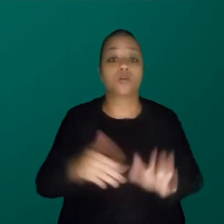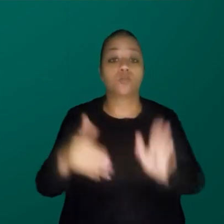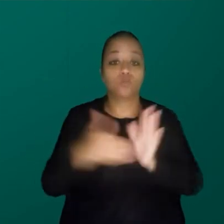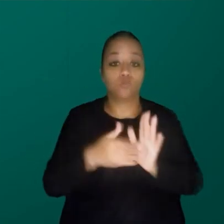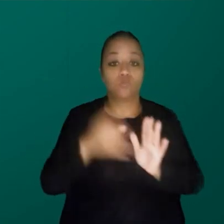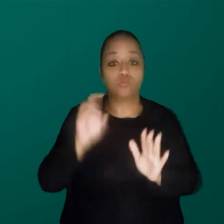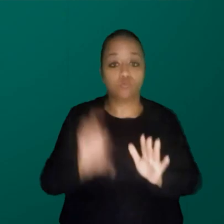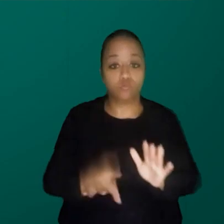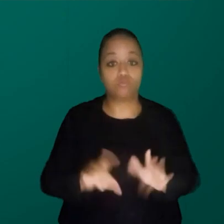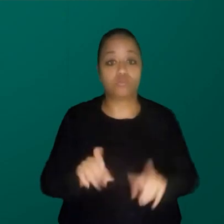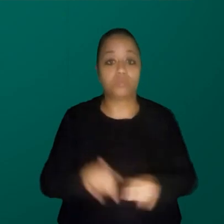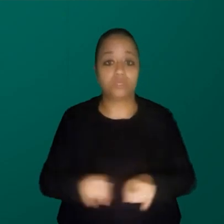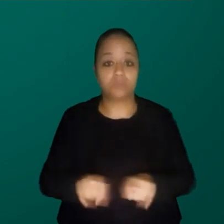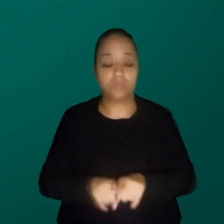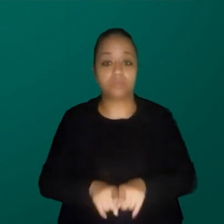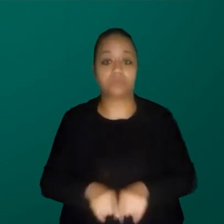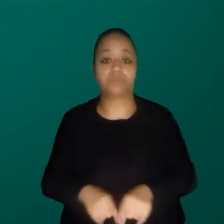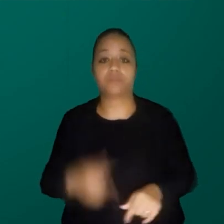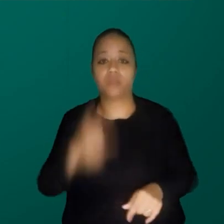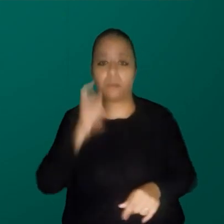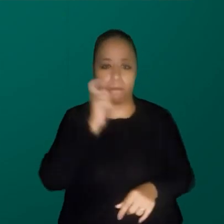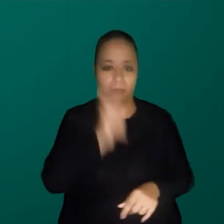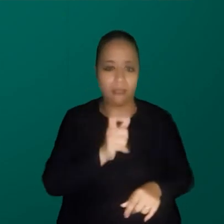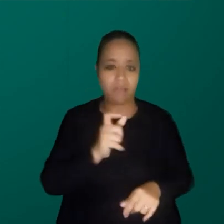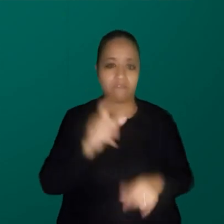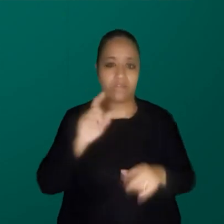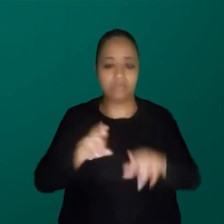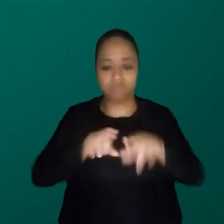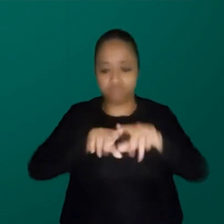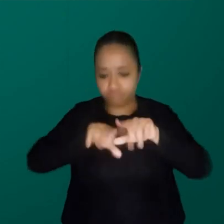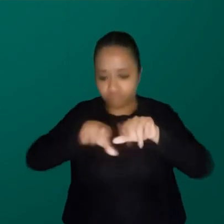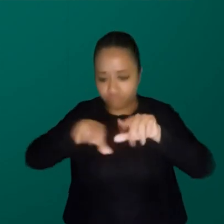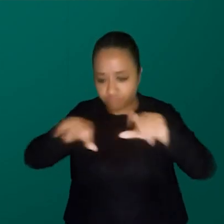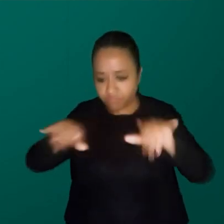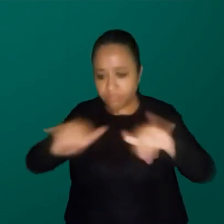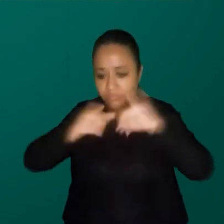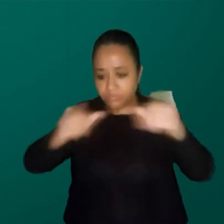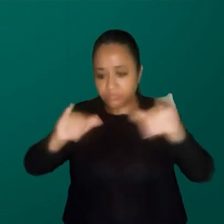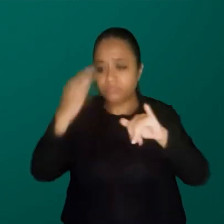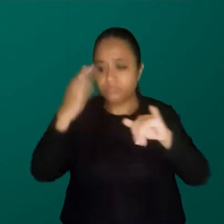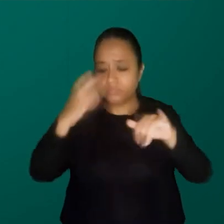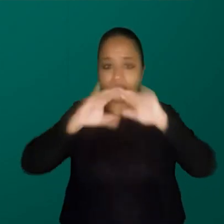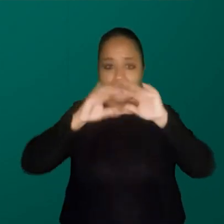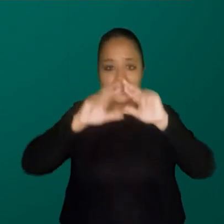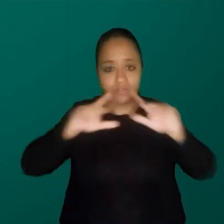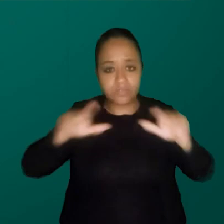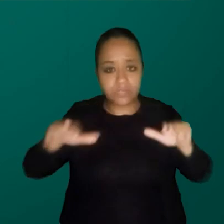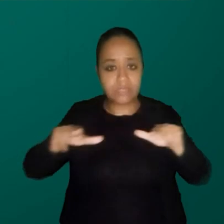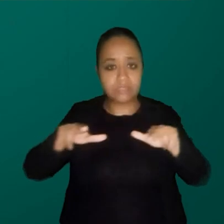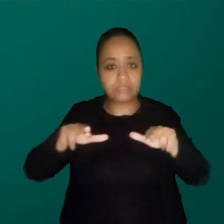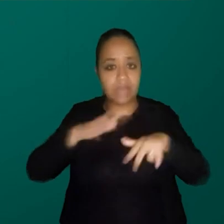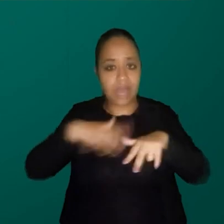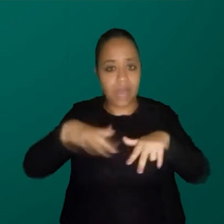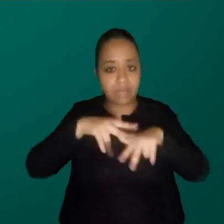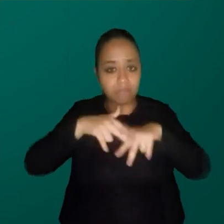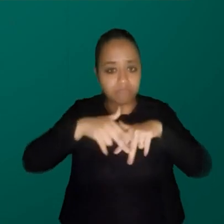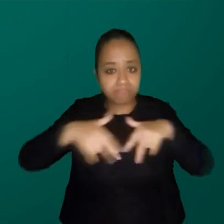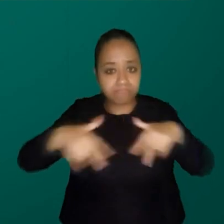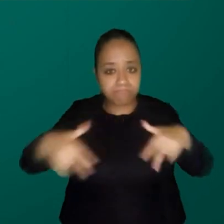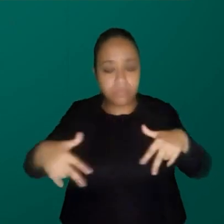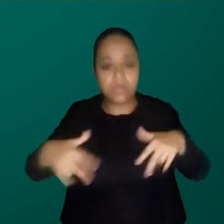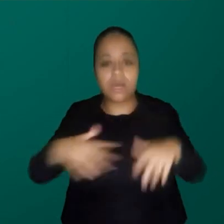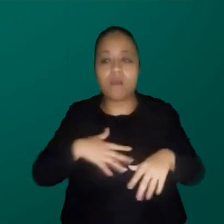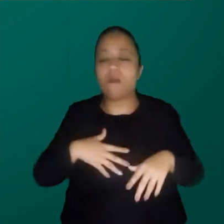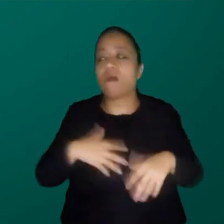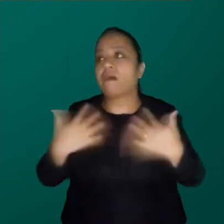última que eu queria só dar uma palavrinha de diversidade, divulgação científica para a diversidade sexual. Eu entro em pânico,